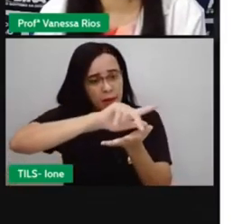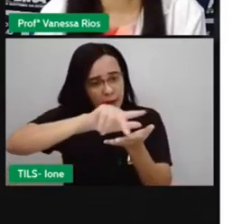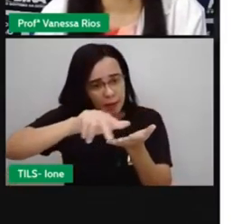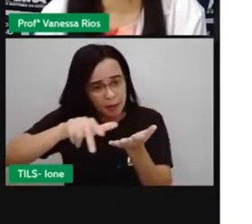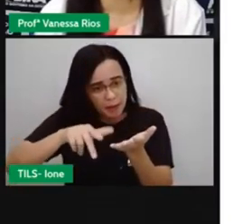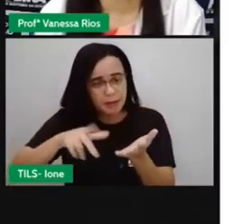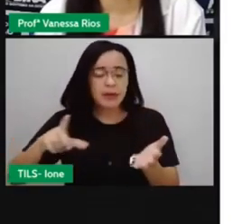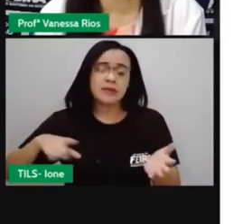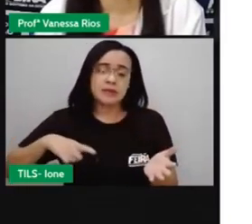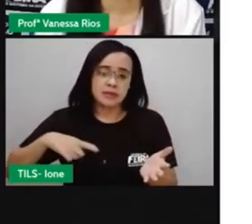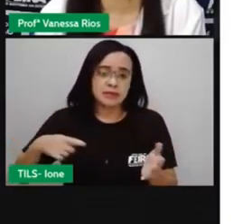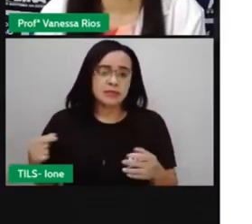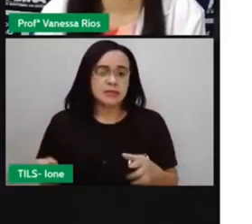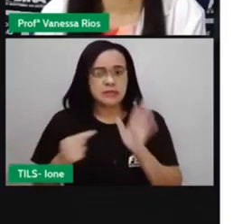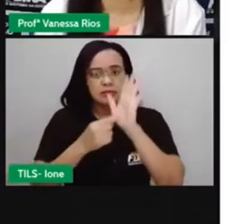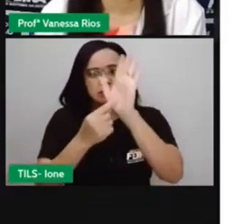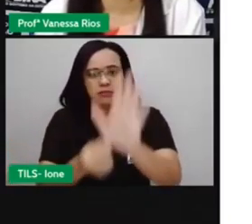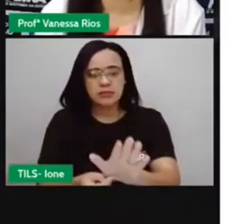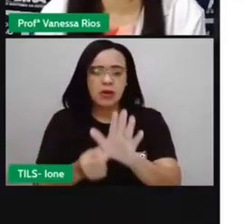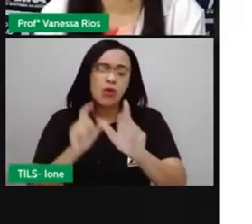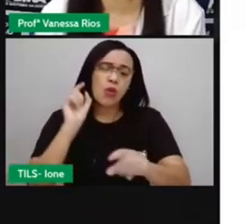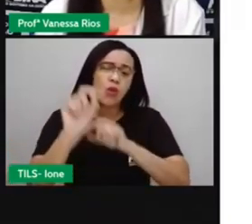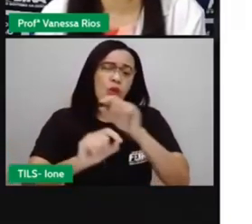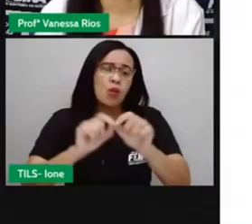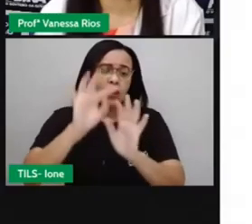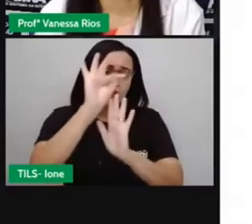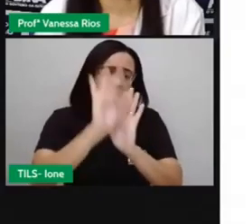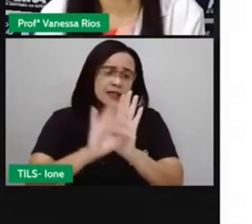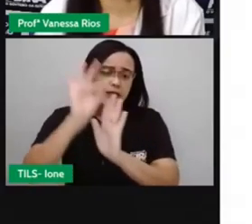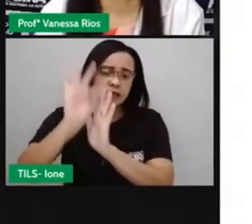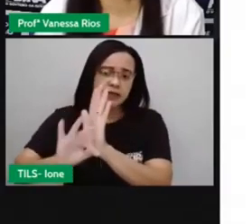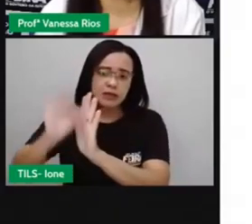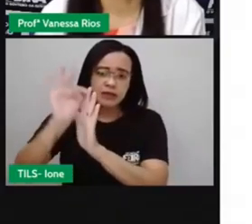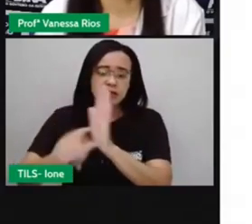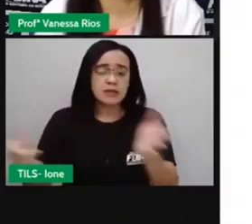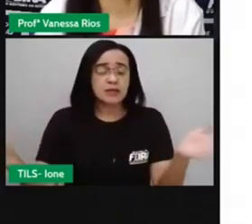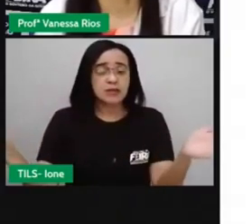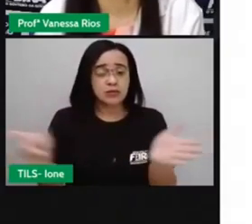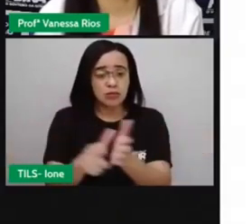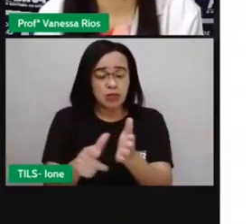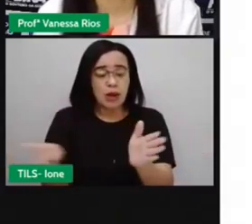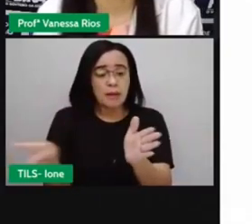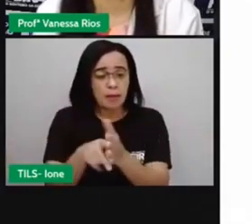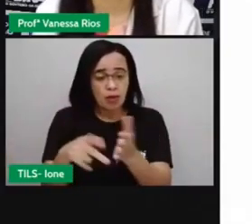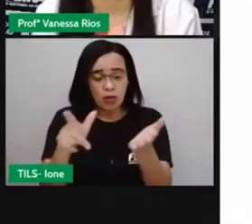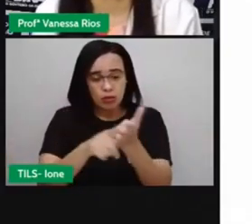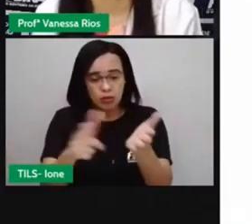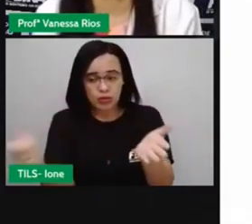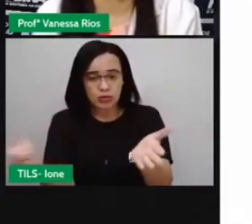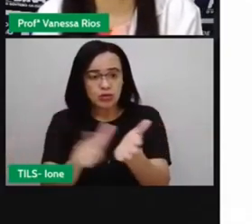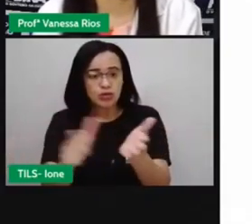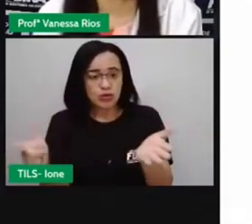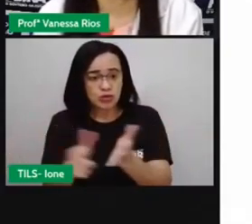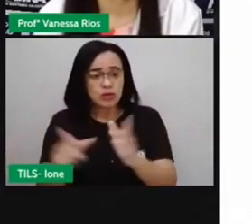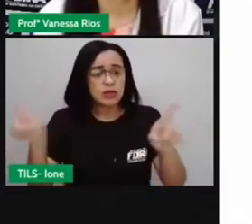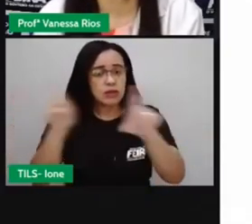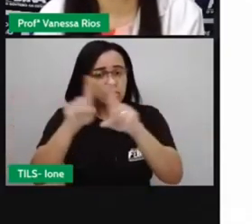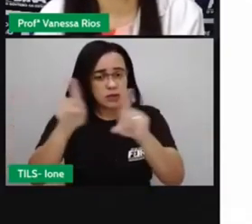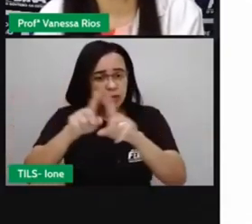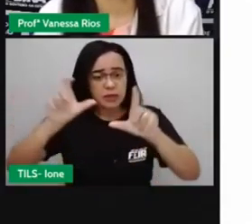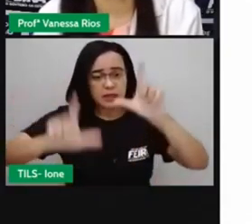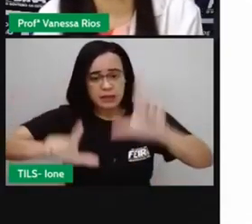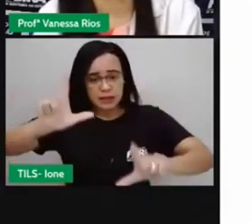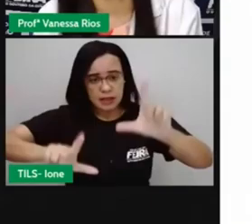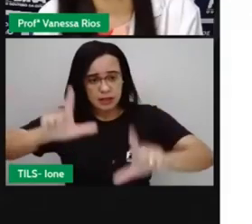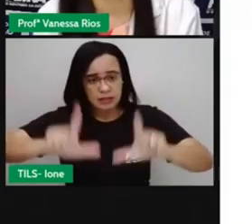é. A gente já viu que os textos jornalísticos são os textos veiculados em diversos meios de comunicação, os